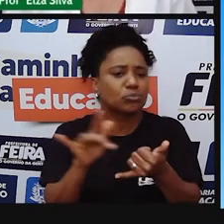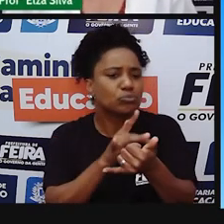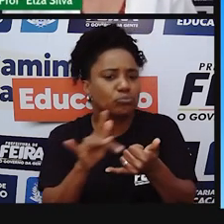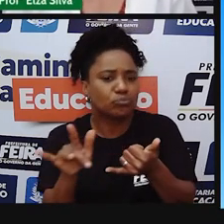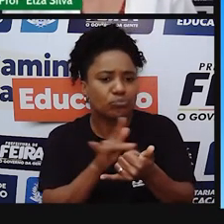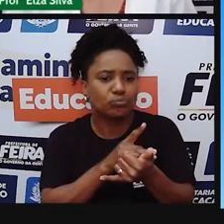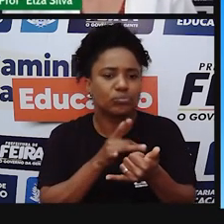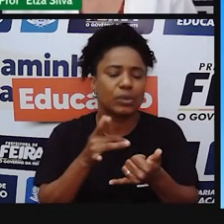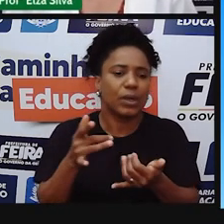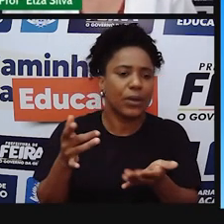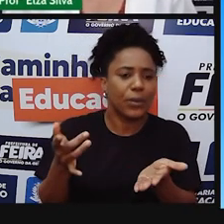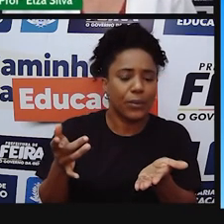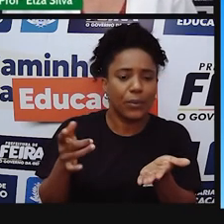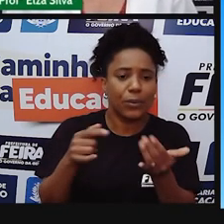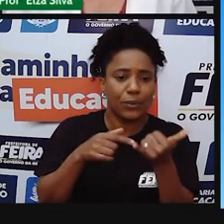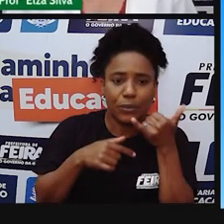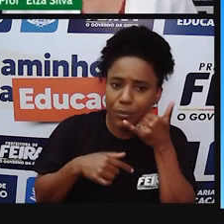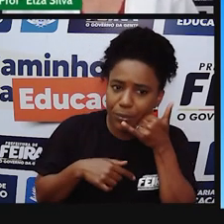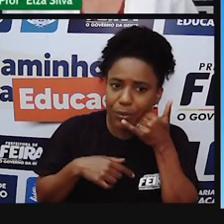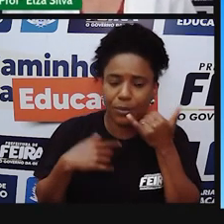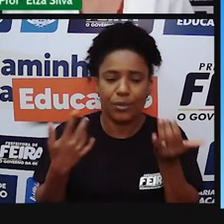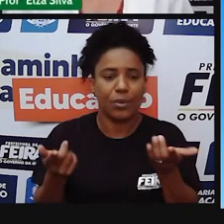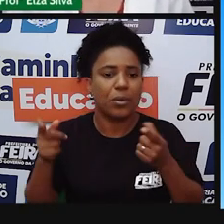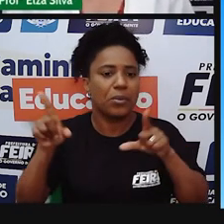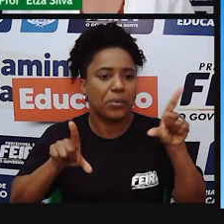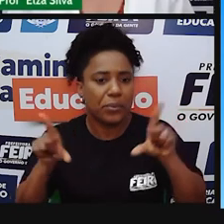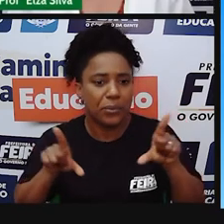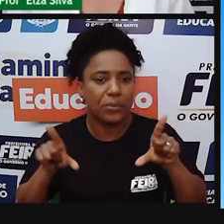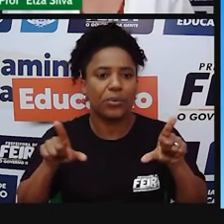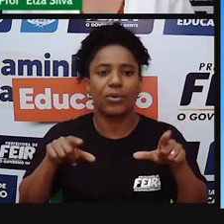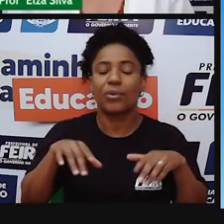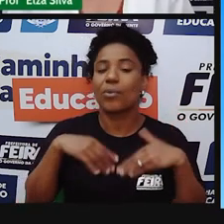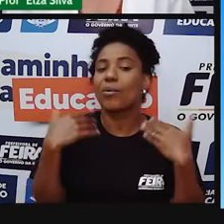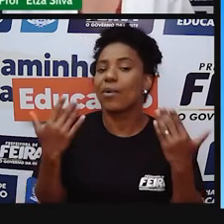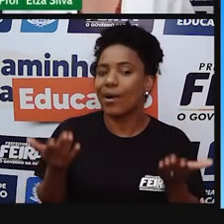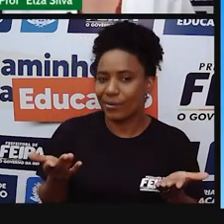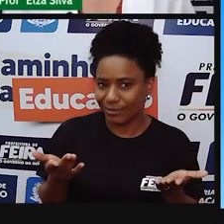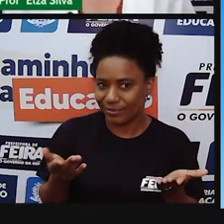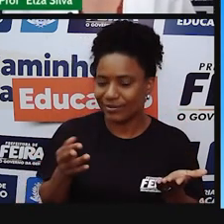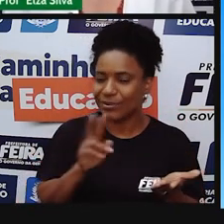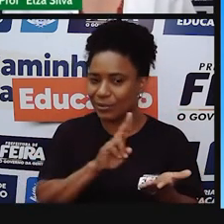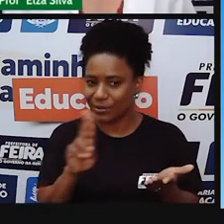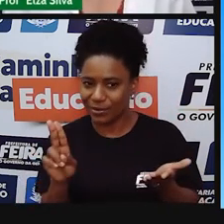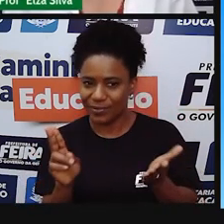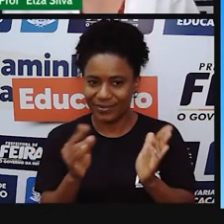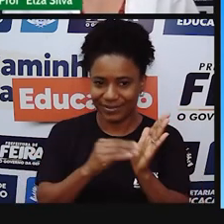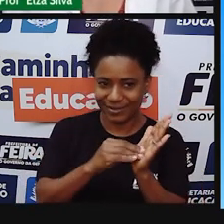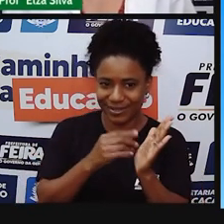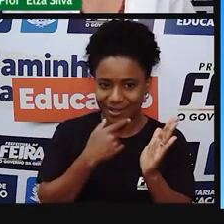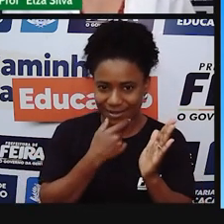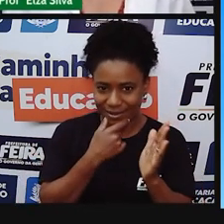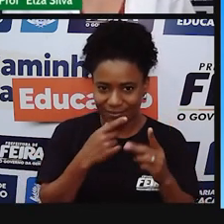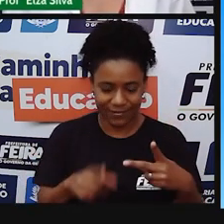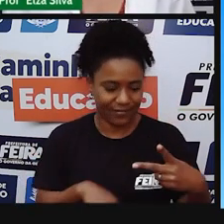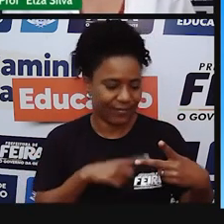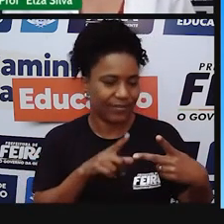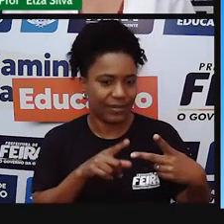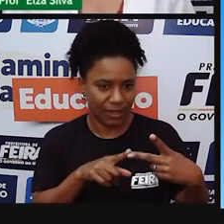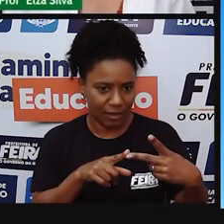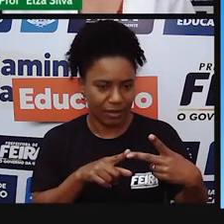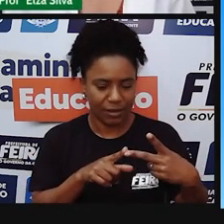você tem? Escreva o nome em inglês. Ok? Do you surf the internet?